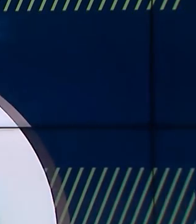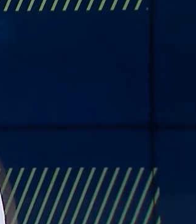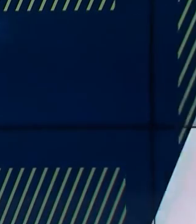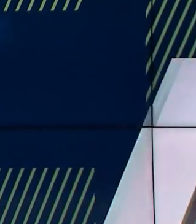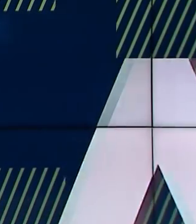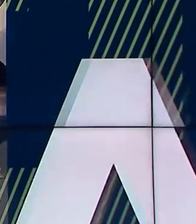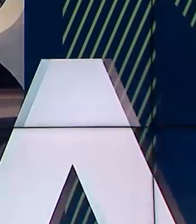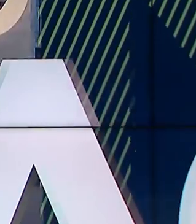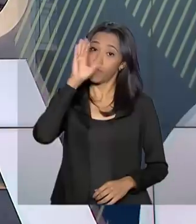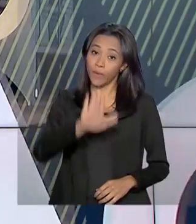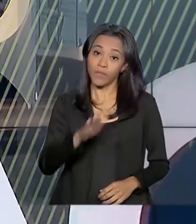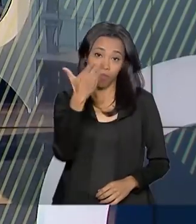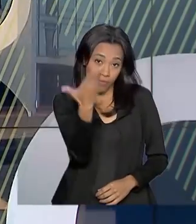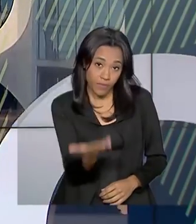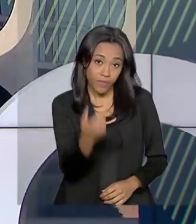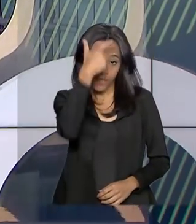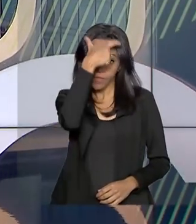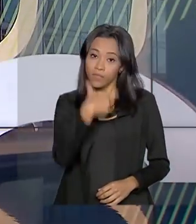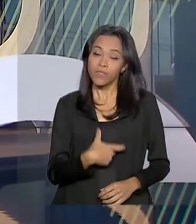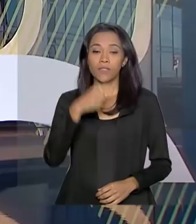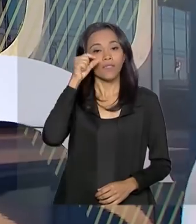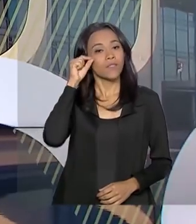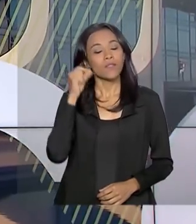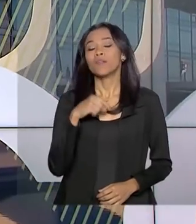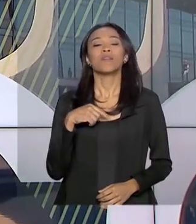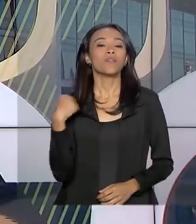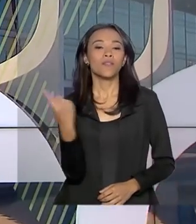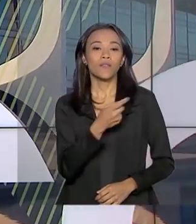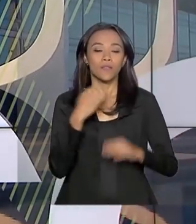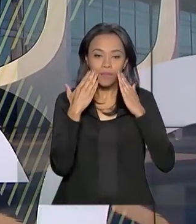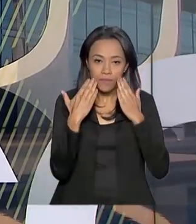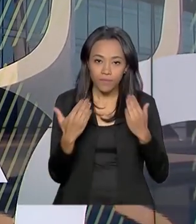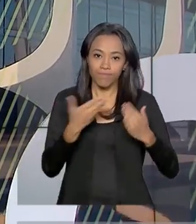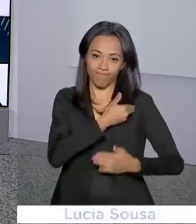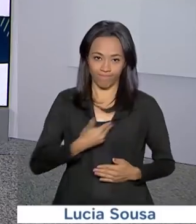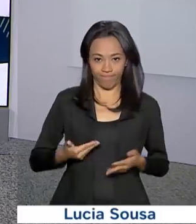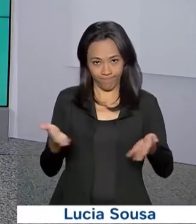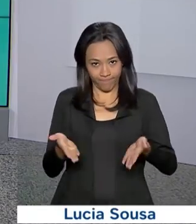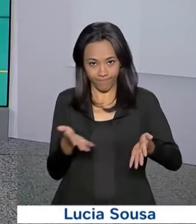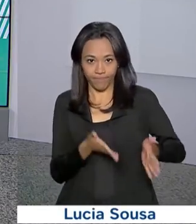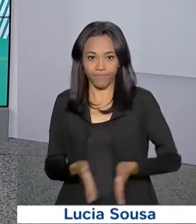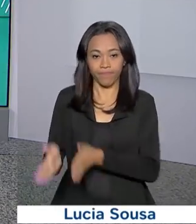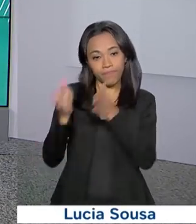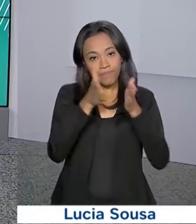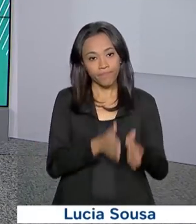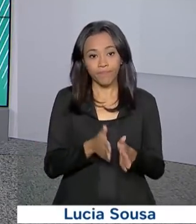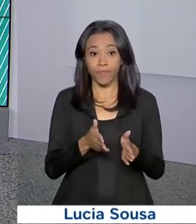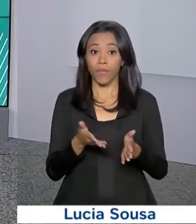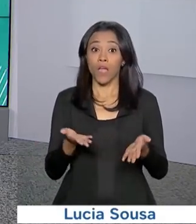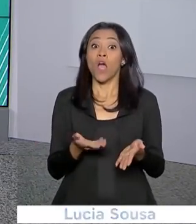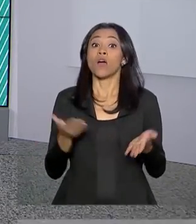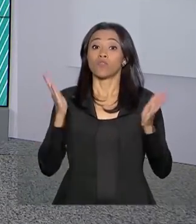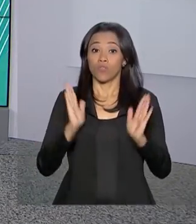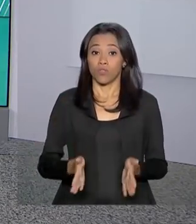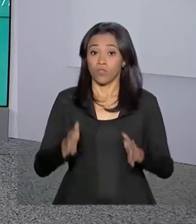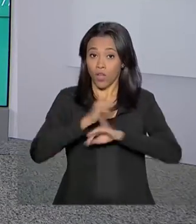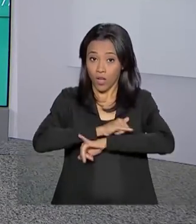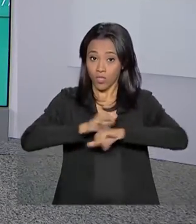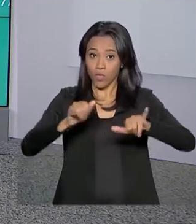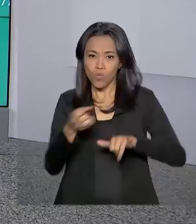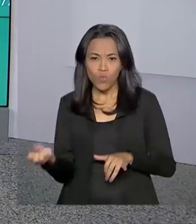Olá, boa tarde pra você. Eu sou Roberto Camargo e está no ar o Governo Agora. Lançado hoje o novo